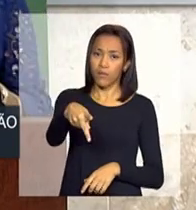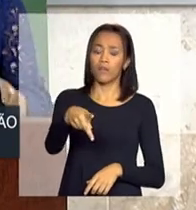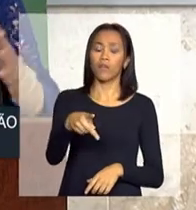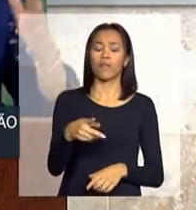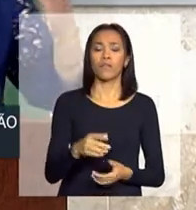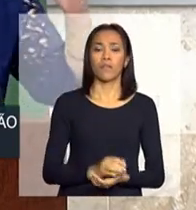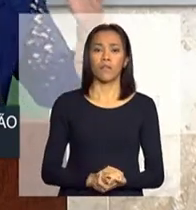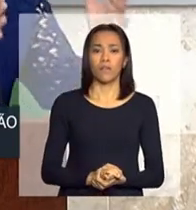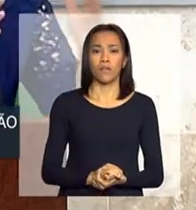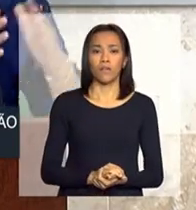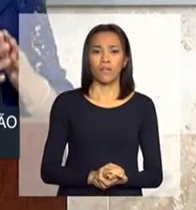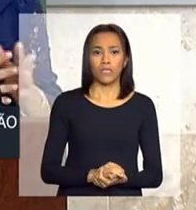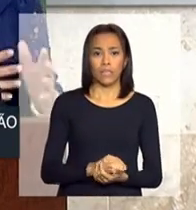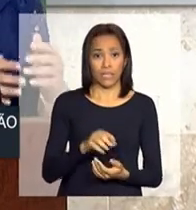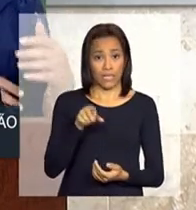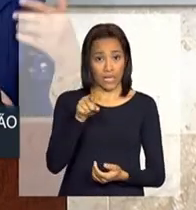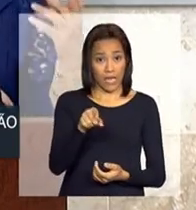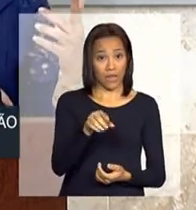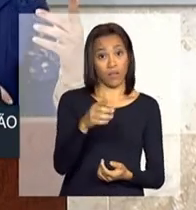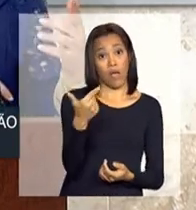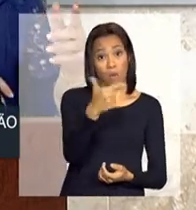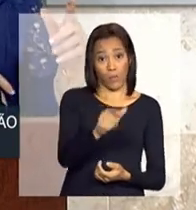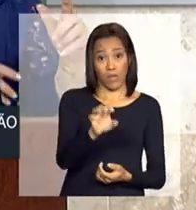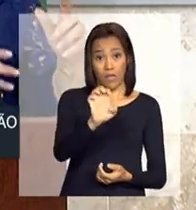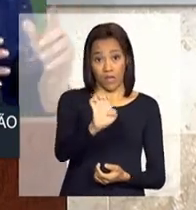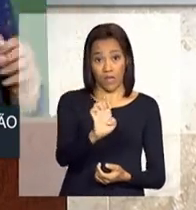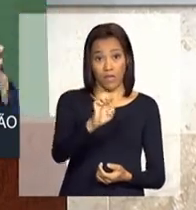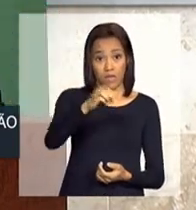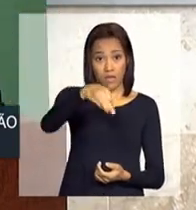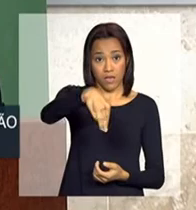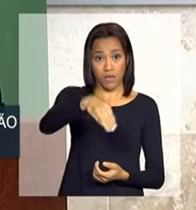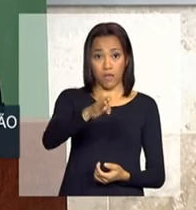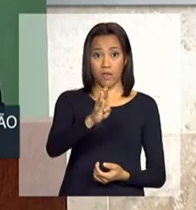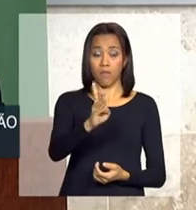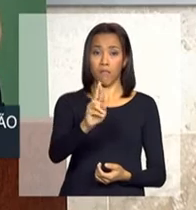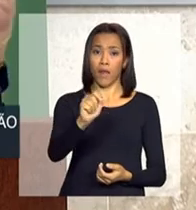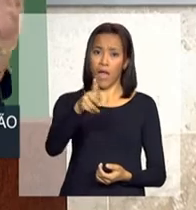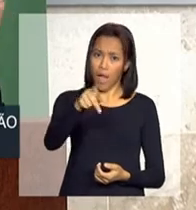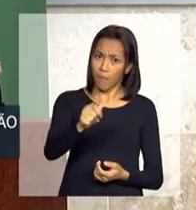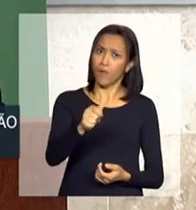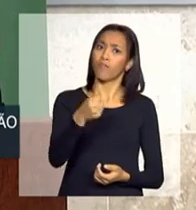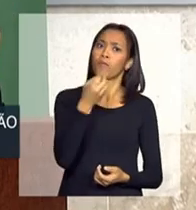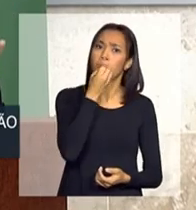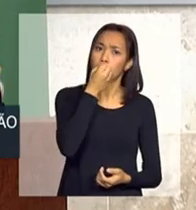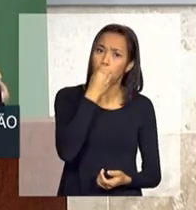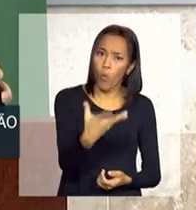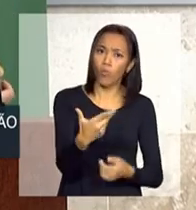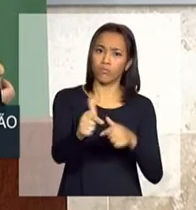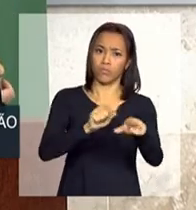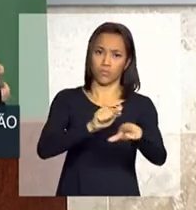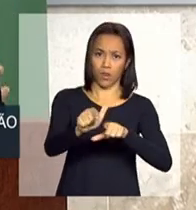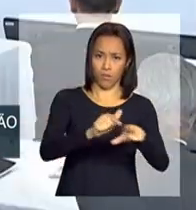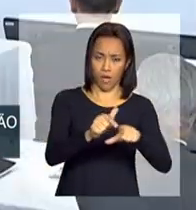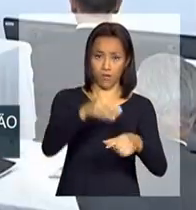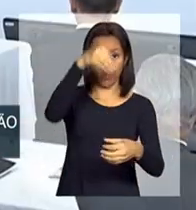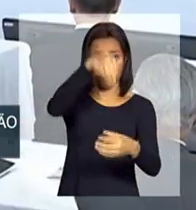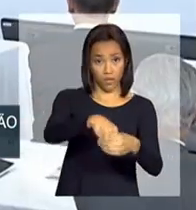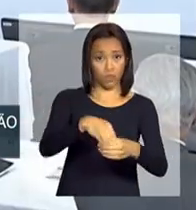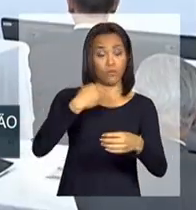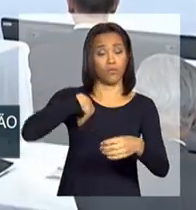da Embrapa, que foi uma grande e muito bem sucedida iniciativa do nosso país.